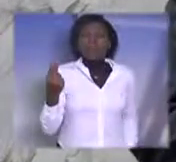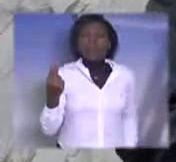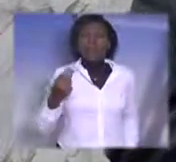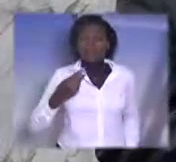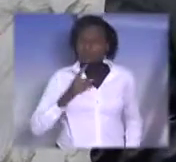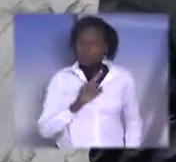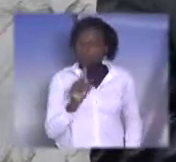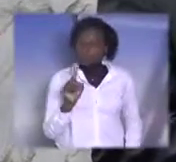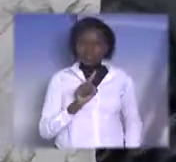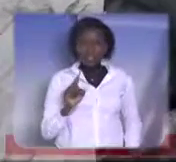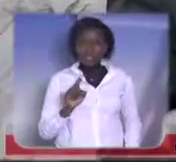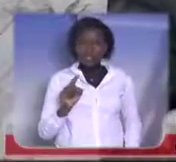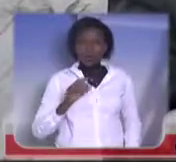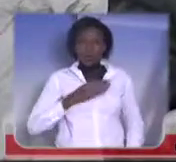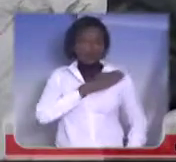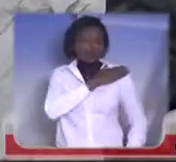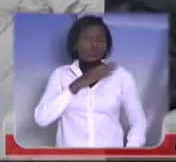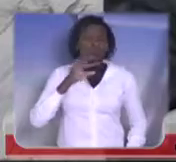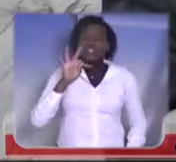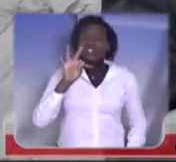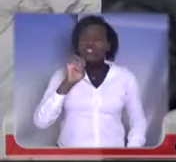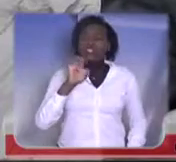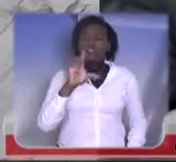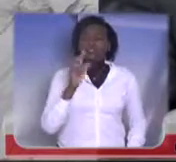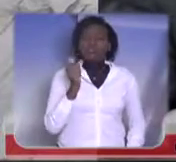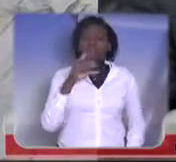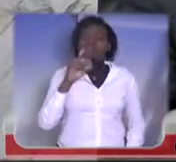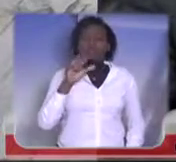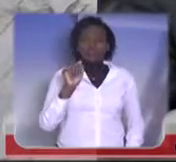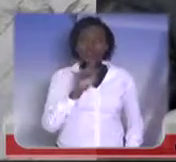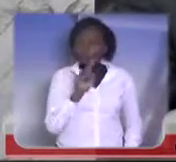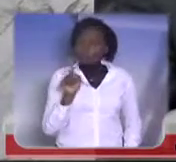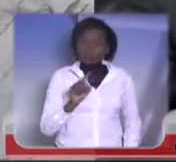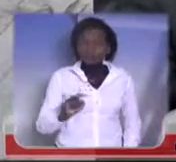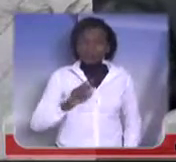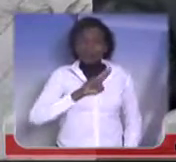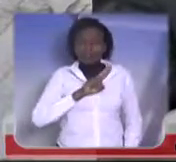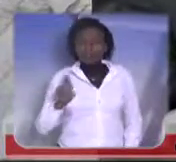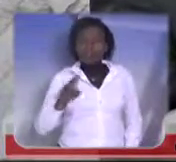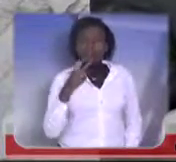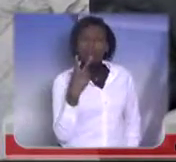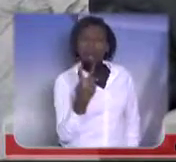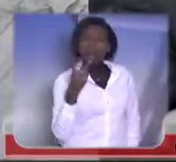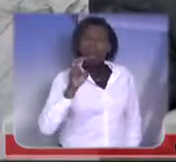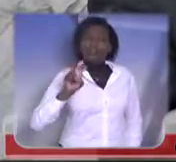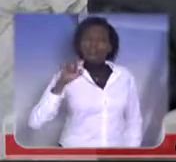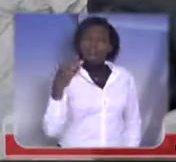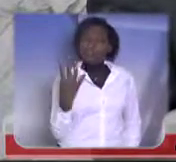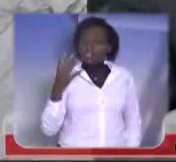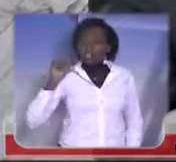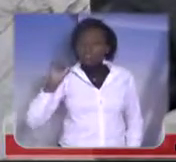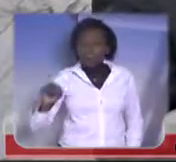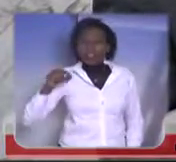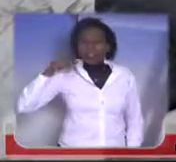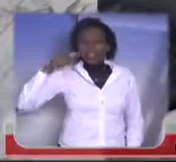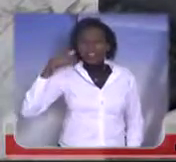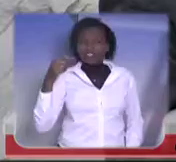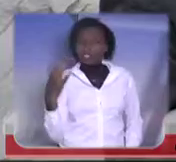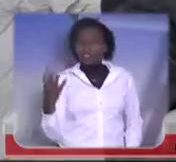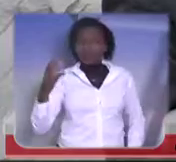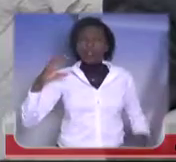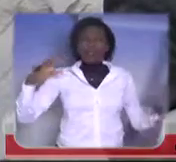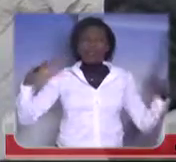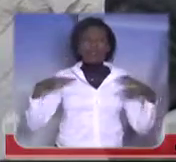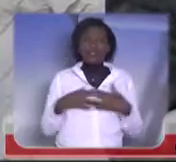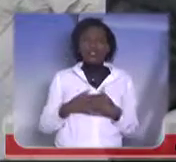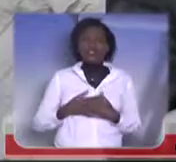falando o nome do coronel Telhada. Eu estou falando o nome de 254.074 cidadãos do Estado de